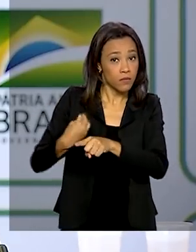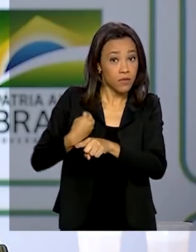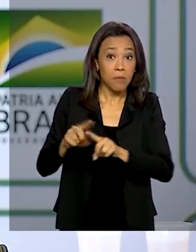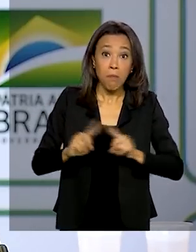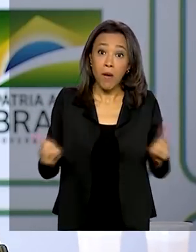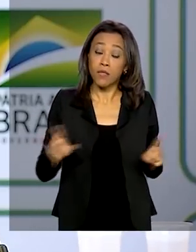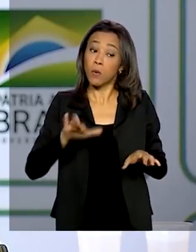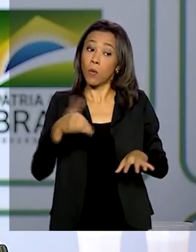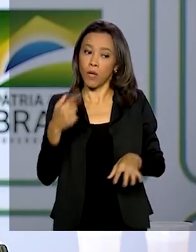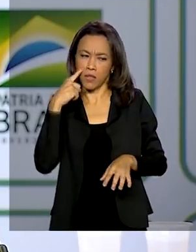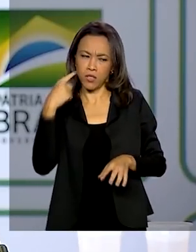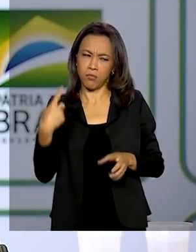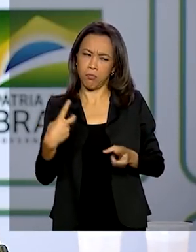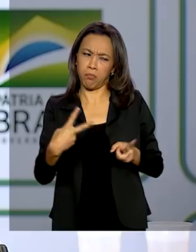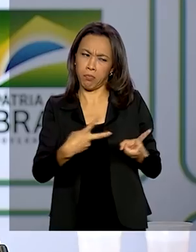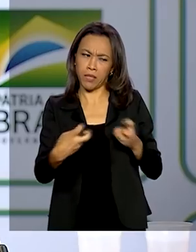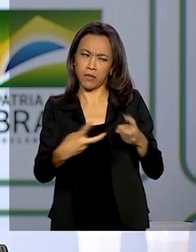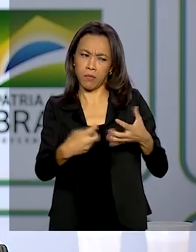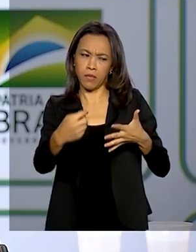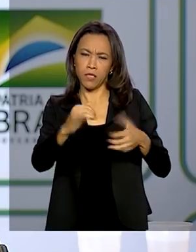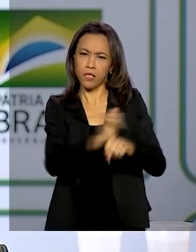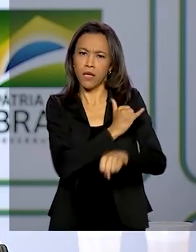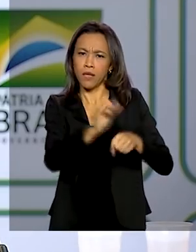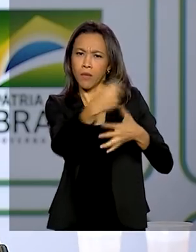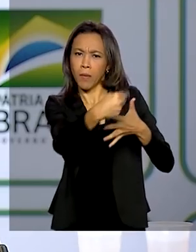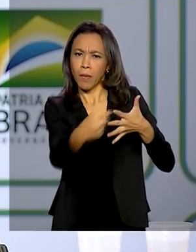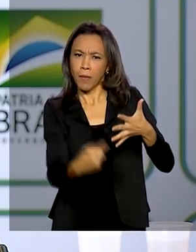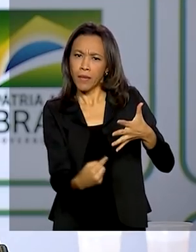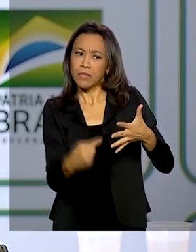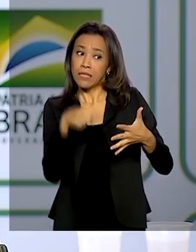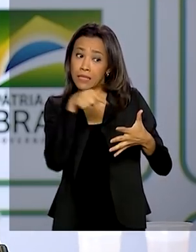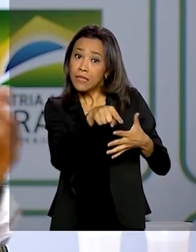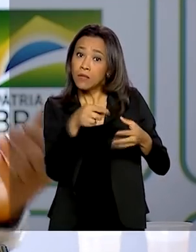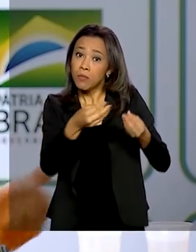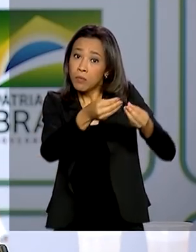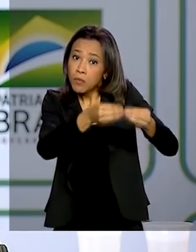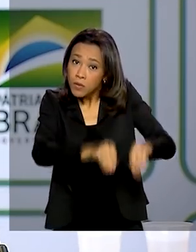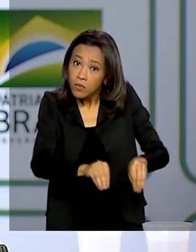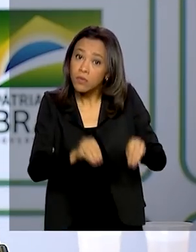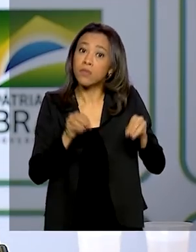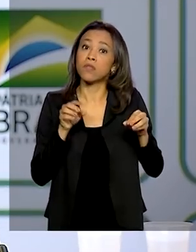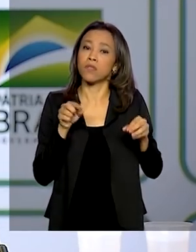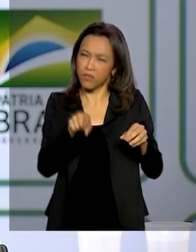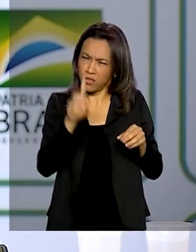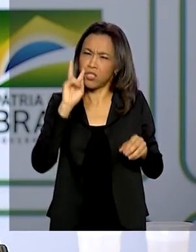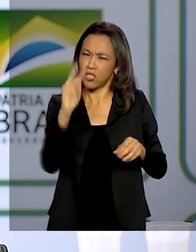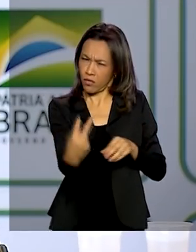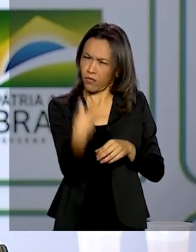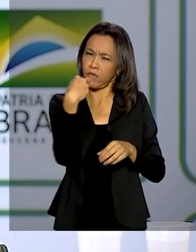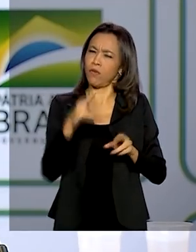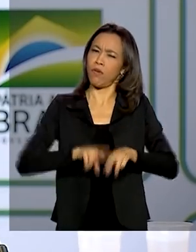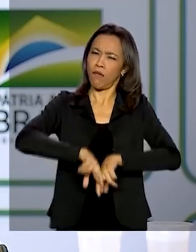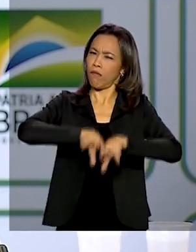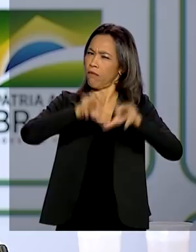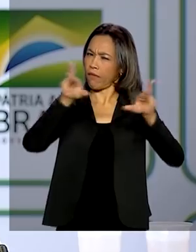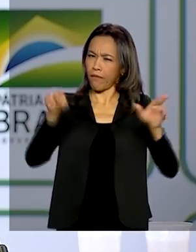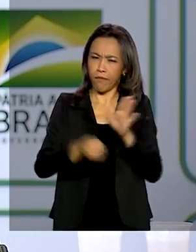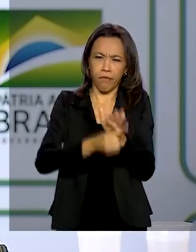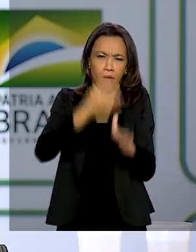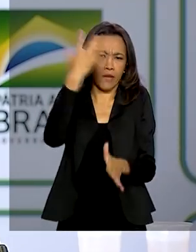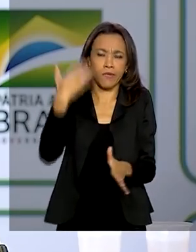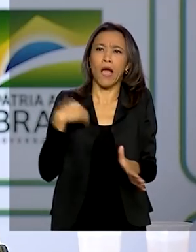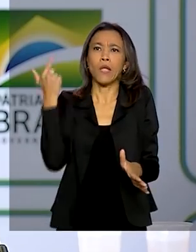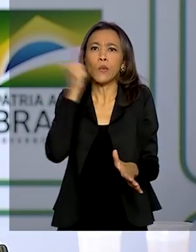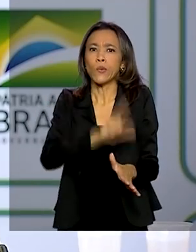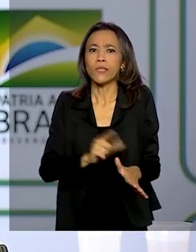vemos que determinadas medidas colocam em risco também, vocês ouviram aqui várias vezes a gente falar, não consigo chegar à